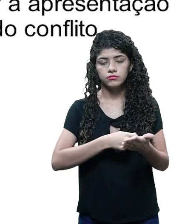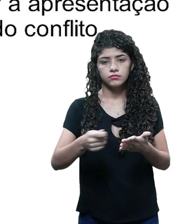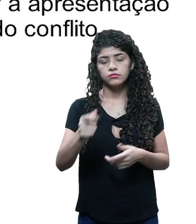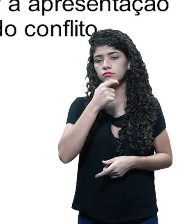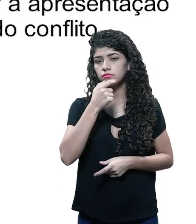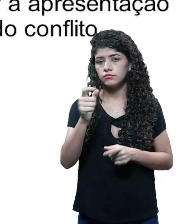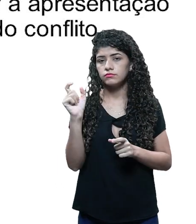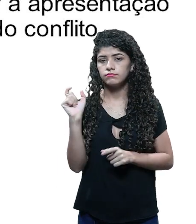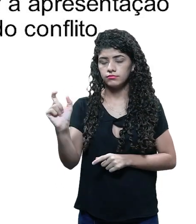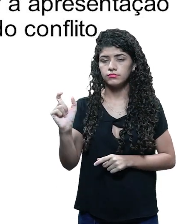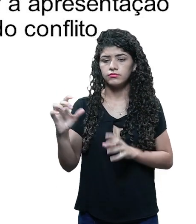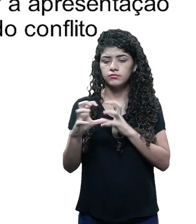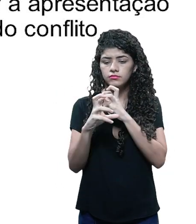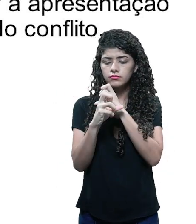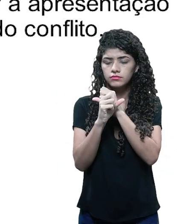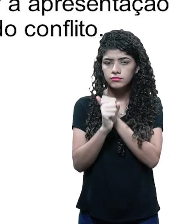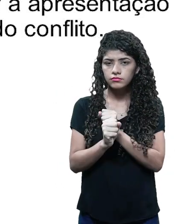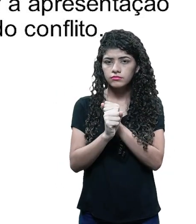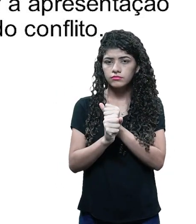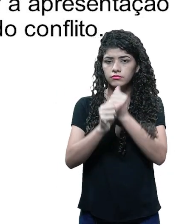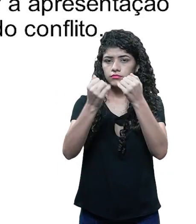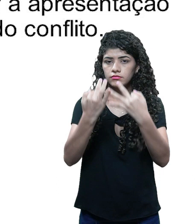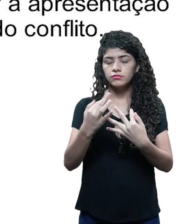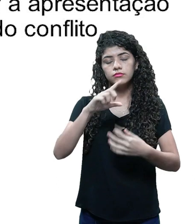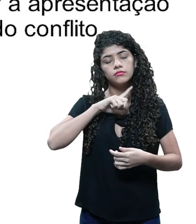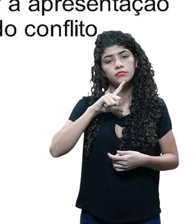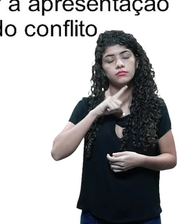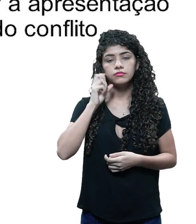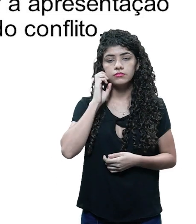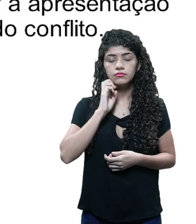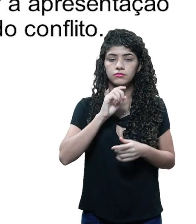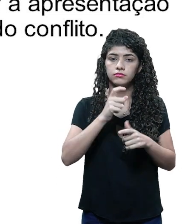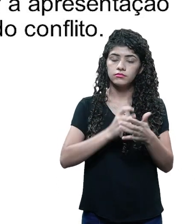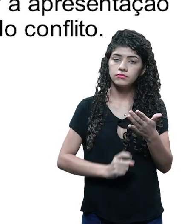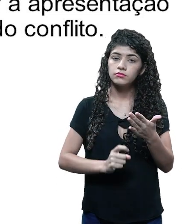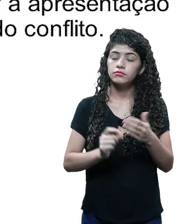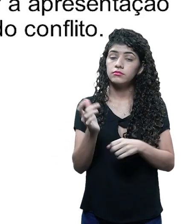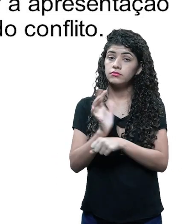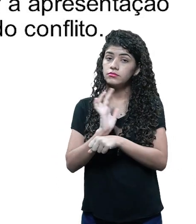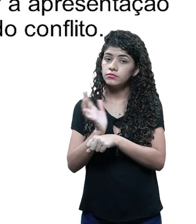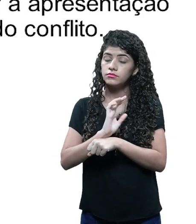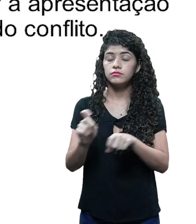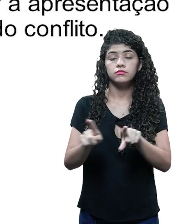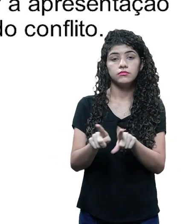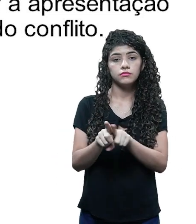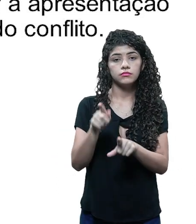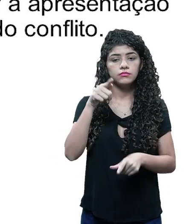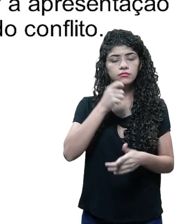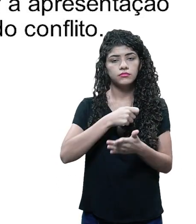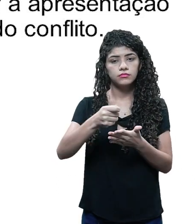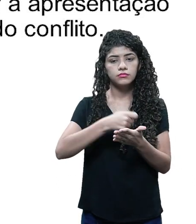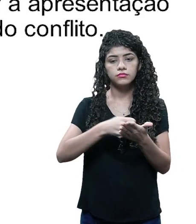palavras, de maneira bem resumida, sobre o que vai ser o seu roteiro, o que vai ser o filme que você está